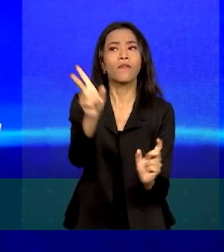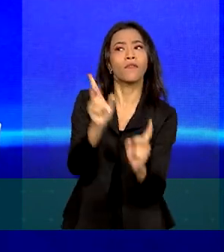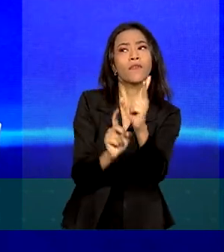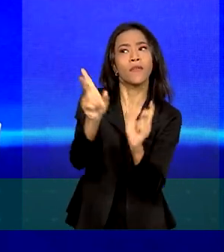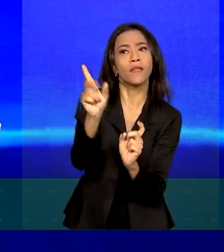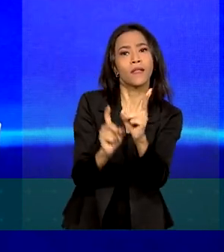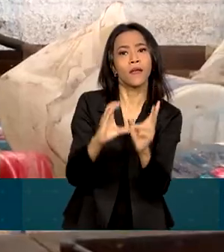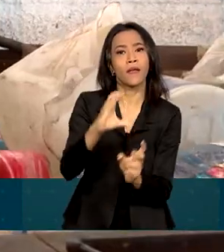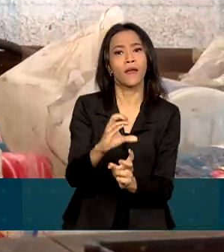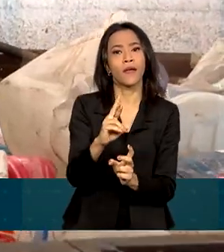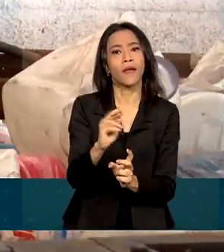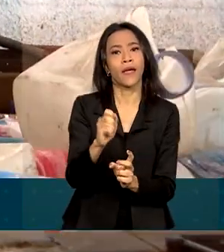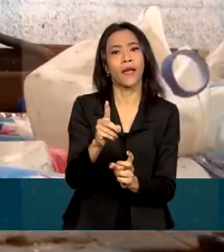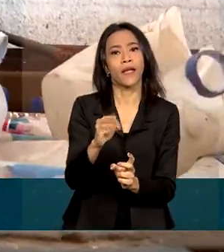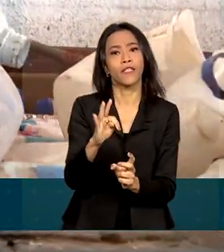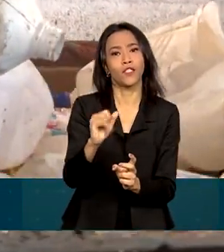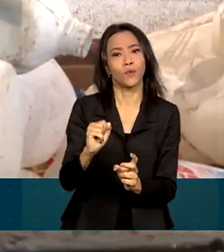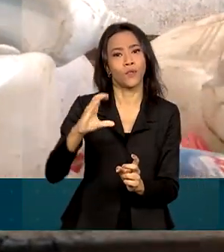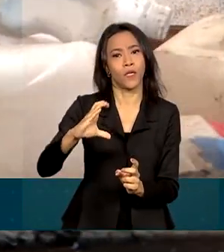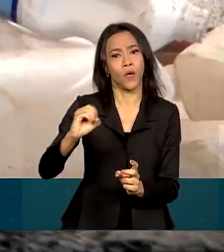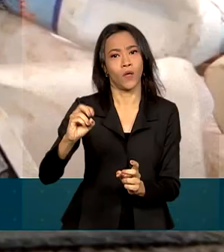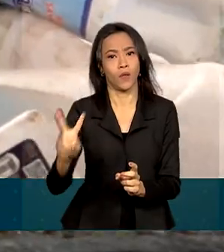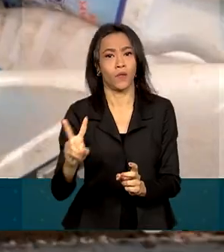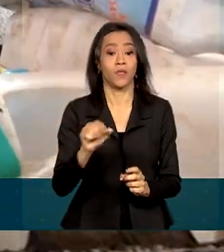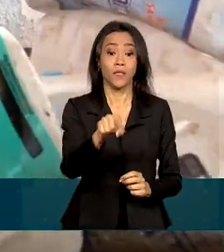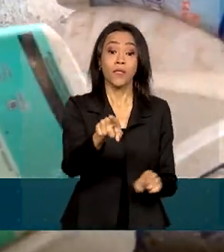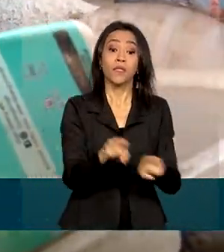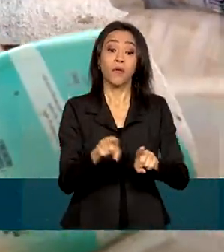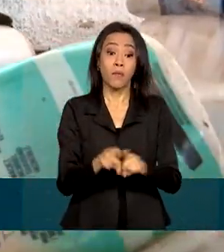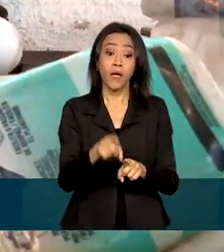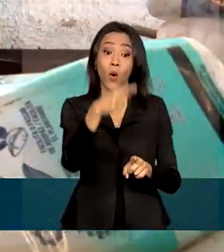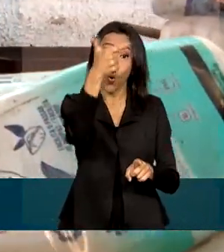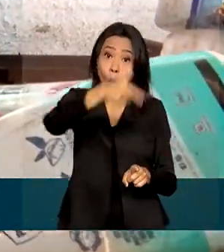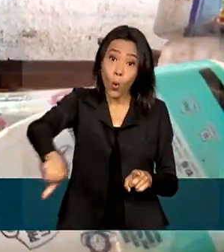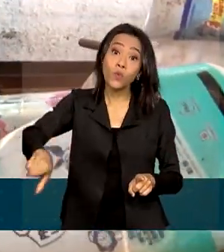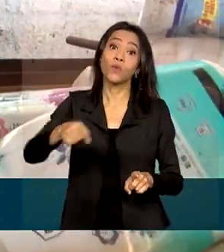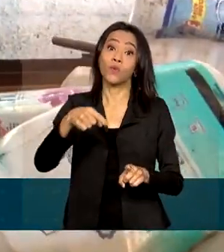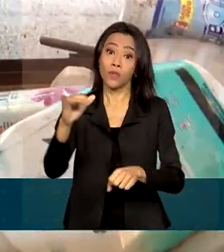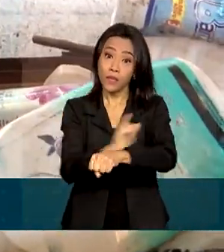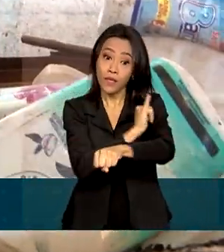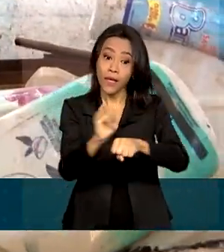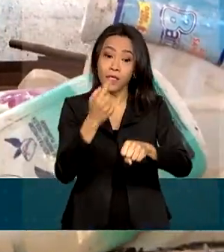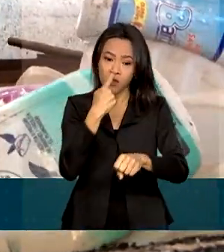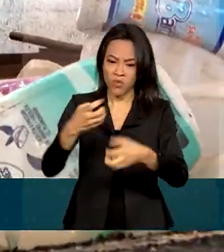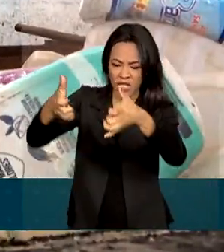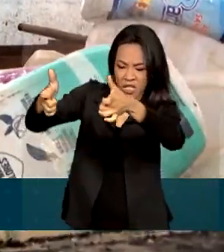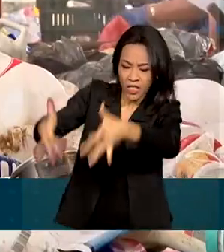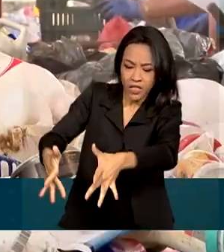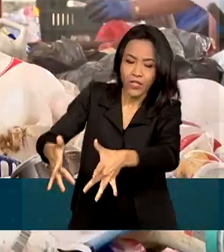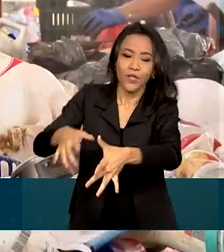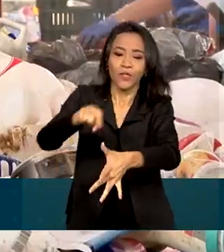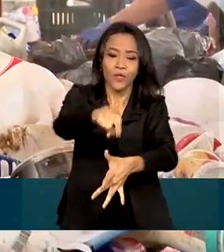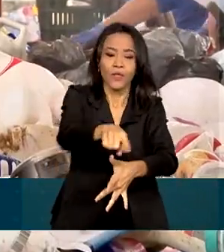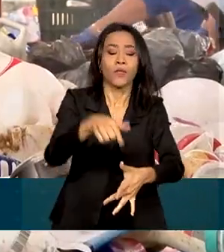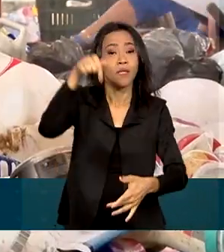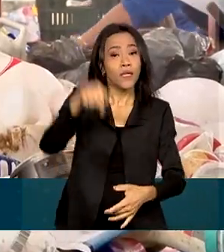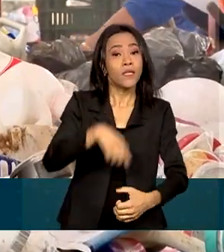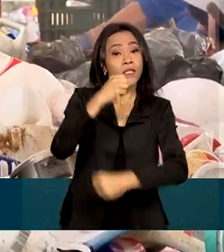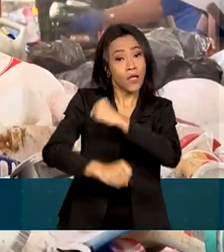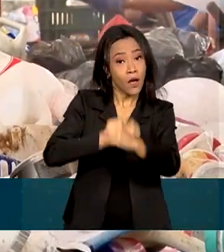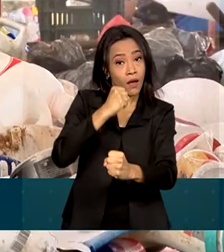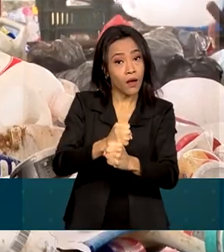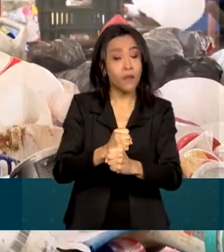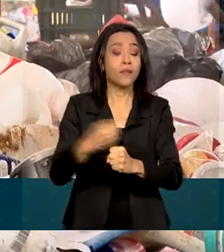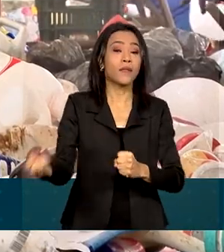e empresas poluidoras. E o descarte sustentável do lixo também foi prioridade do Ministério do Meio Ambiente. Neste ano, foi